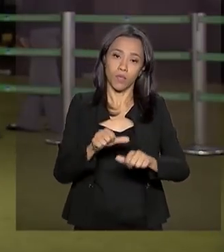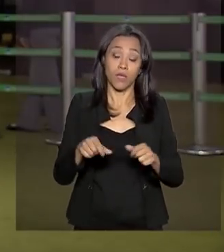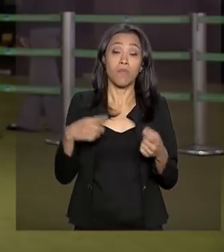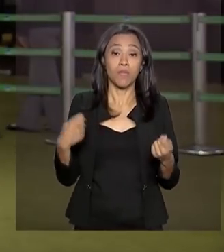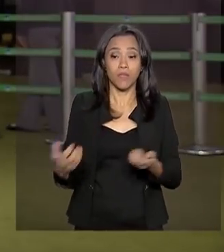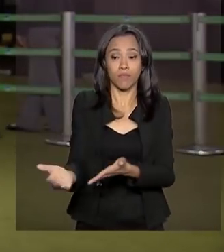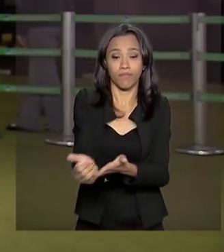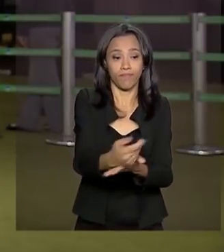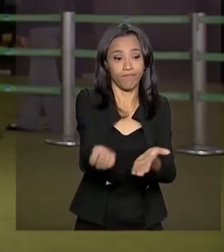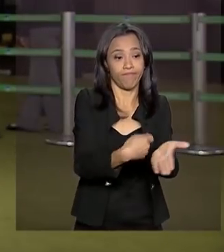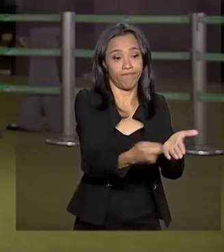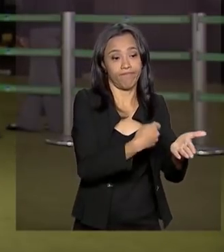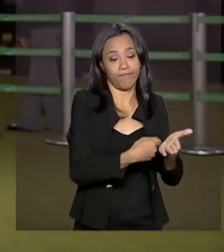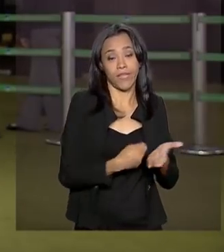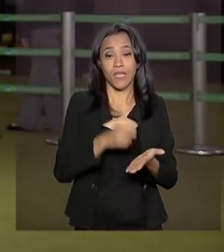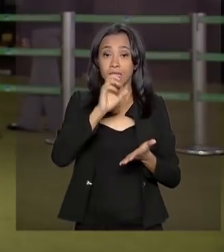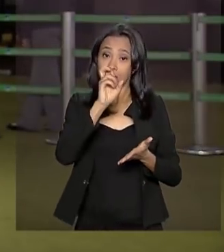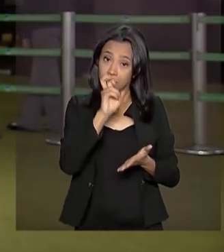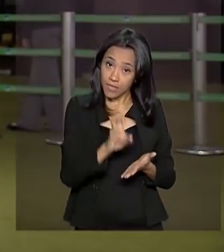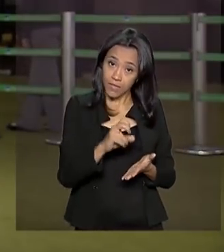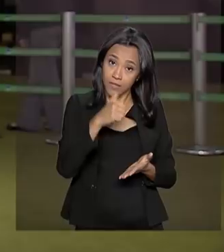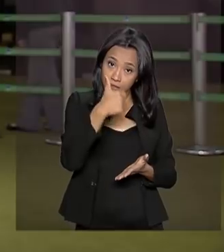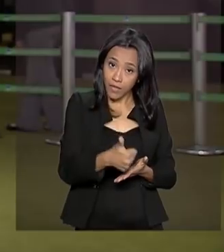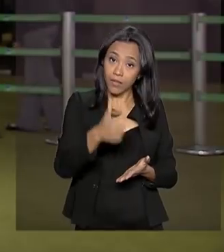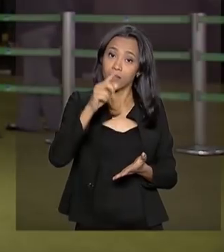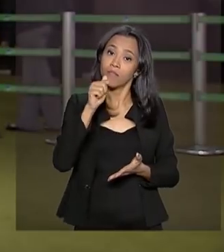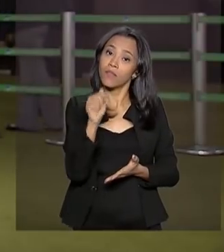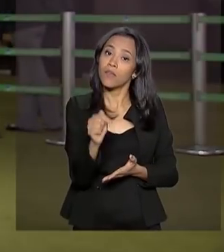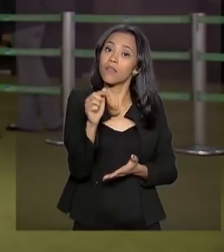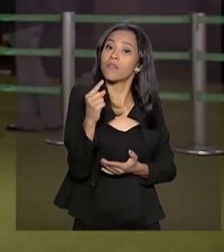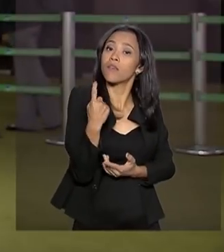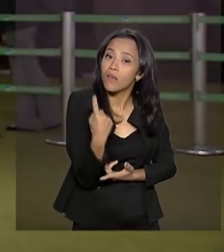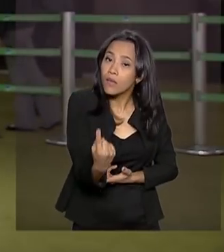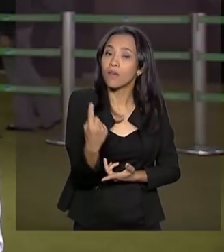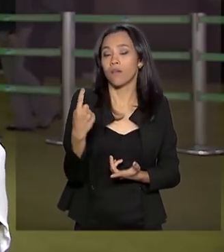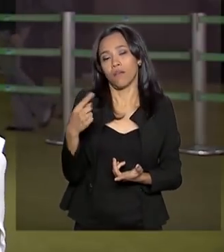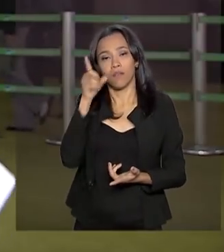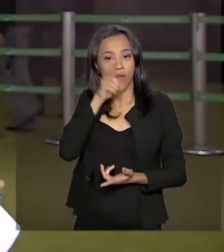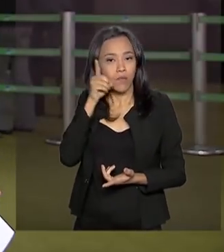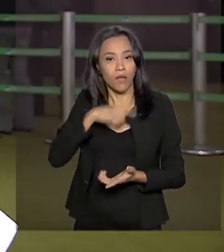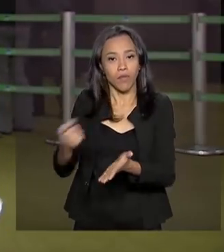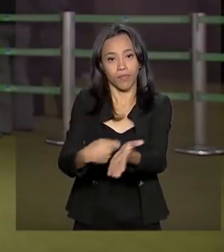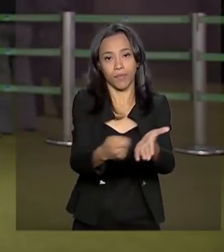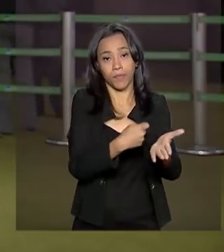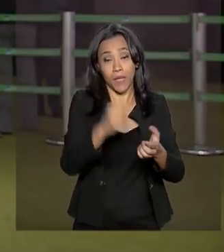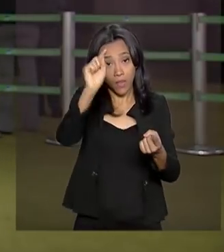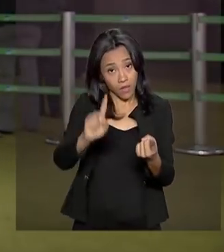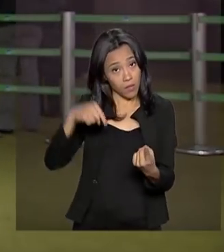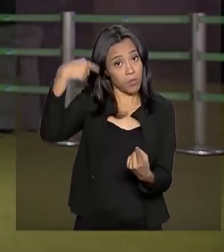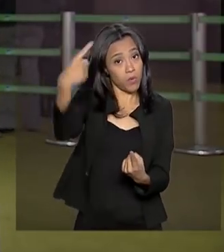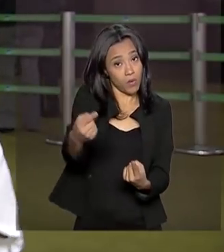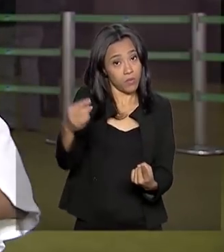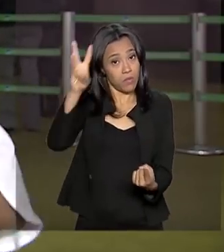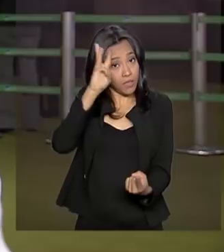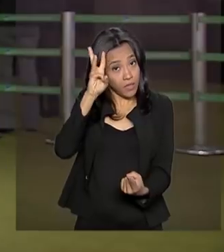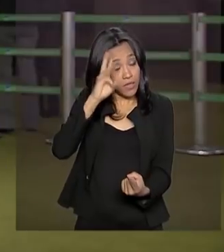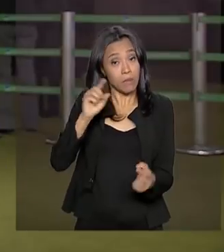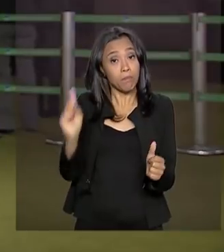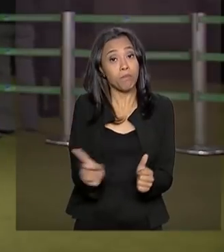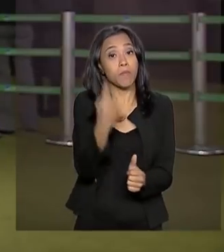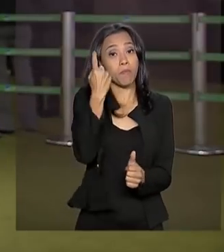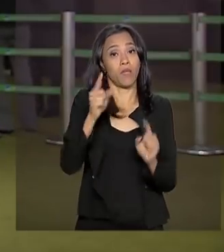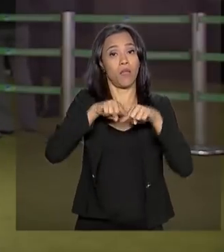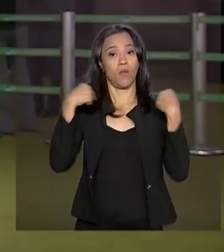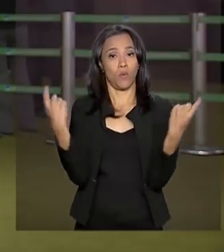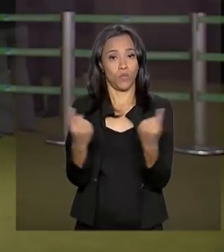171 parlamentares. Na Comissão Especial, o que a gente tem? Para a próxima terça-feira, a primeira reunião oficial